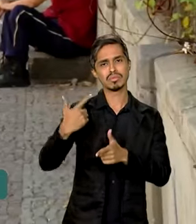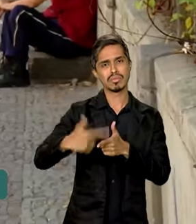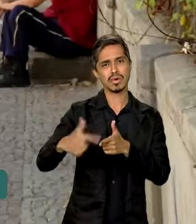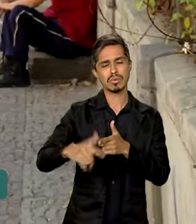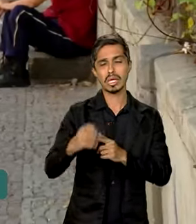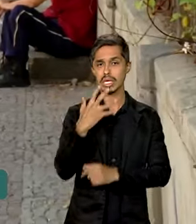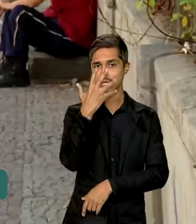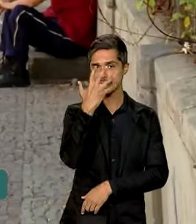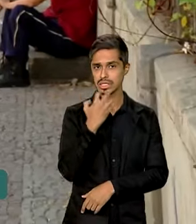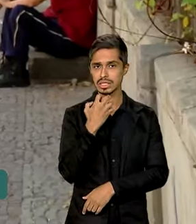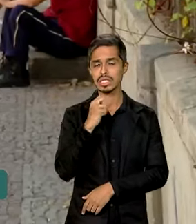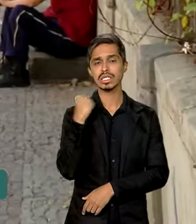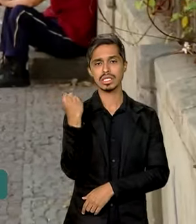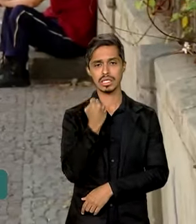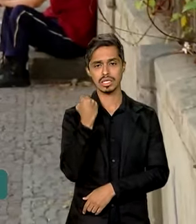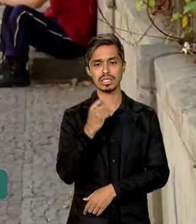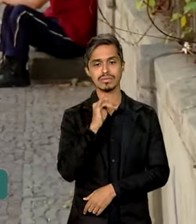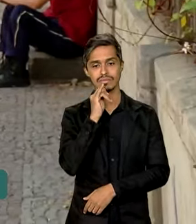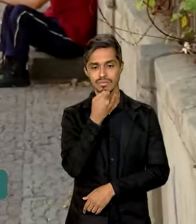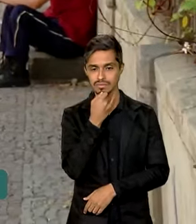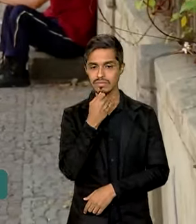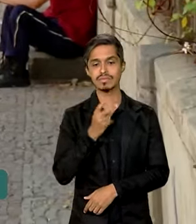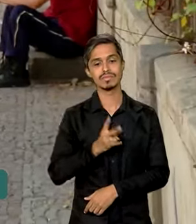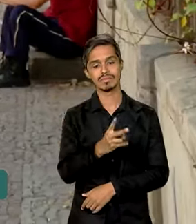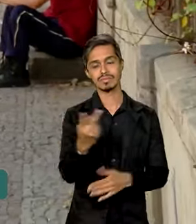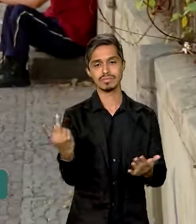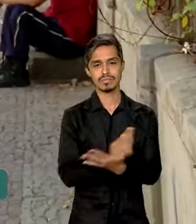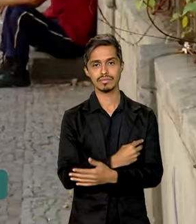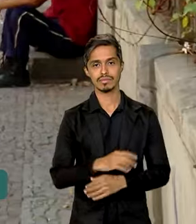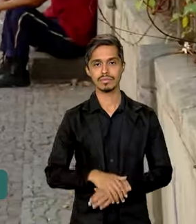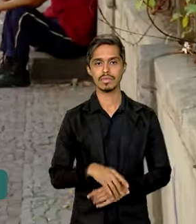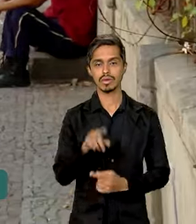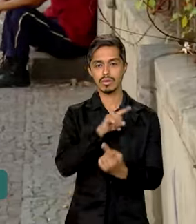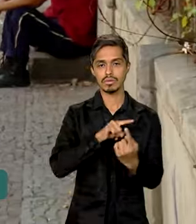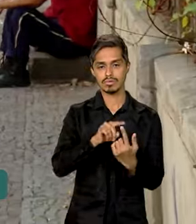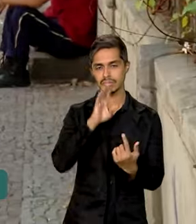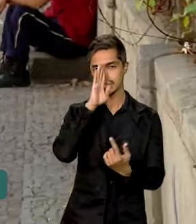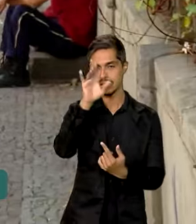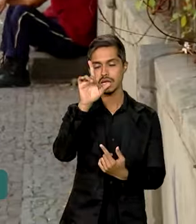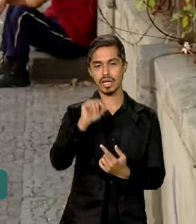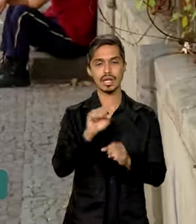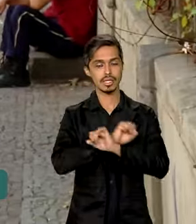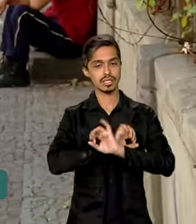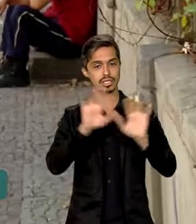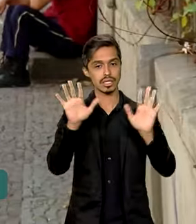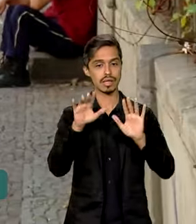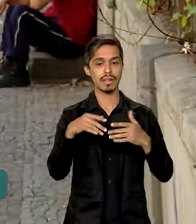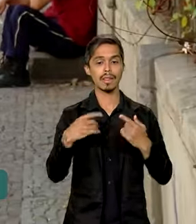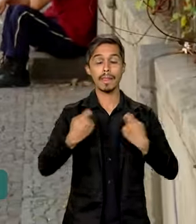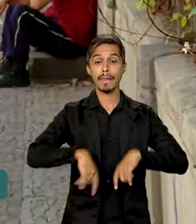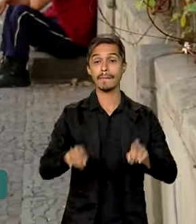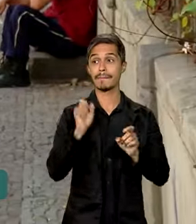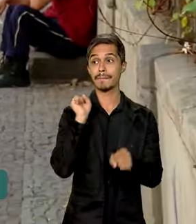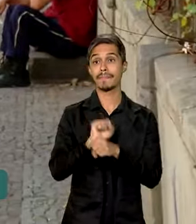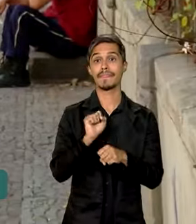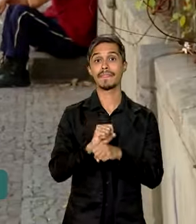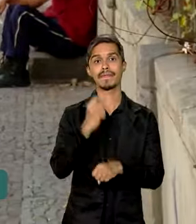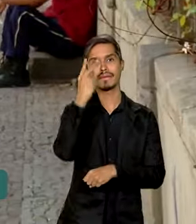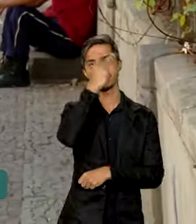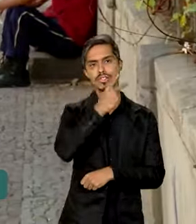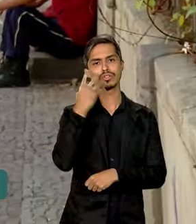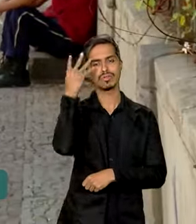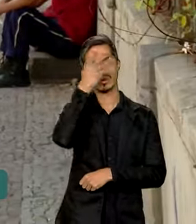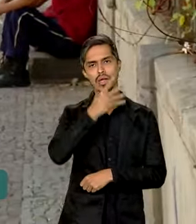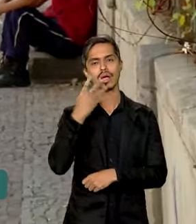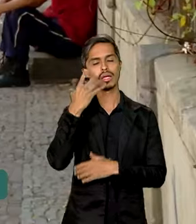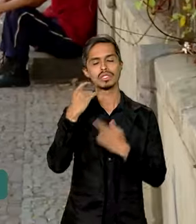sério e que, infelizmente, é tão comum. E o principal objetivo, Vanessa, é deixar claro que não é preciso esperar 24 horas